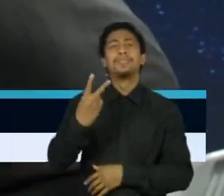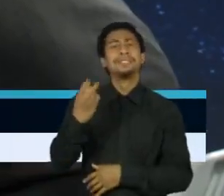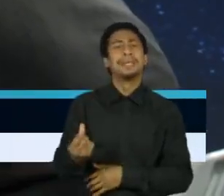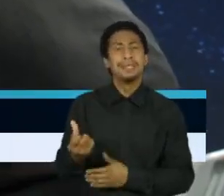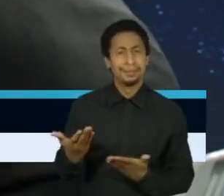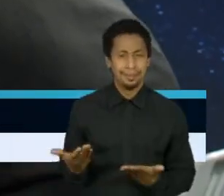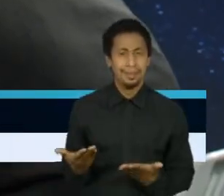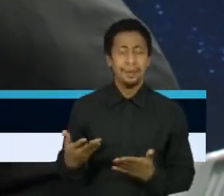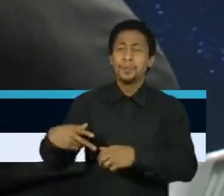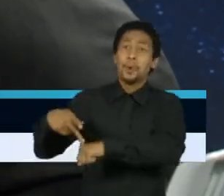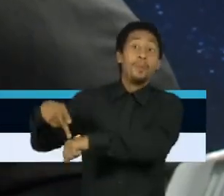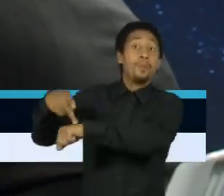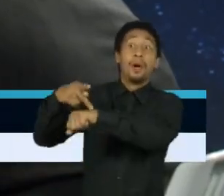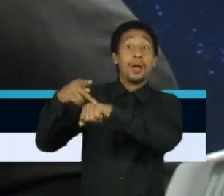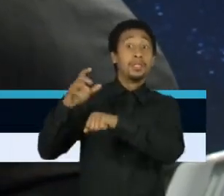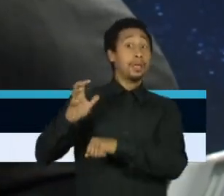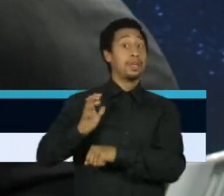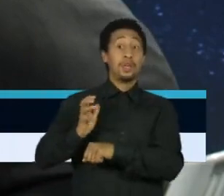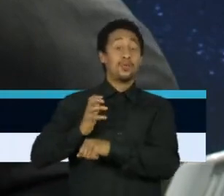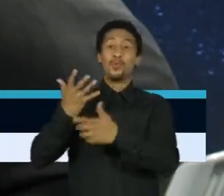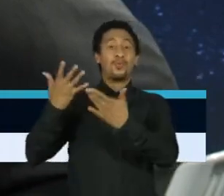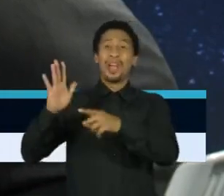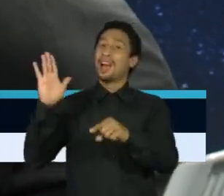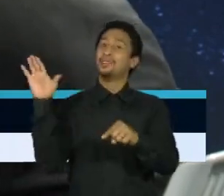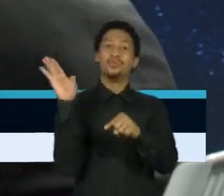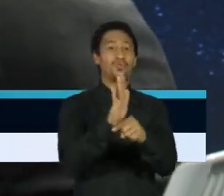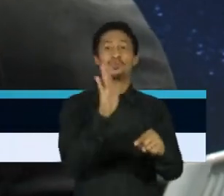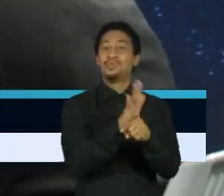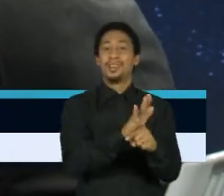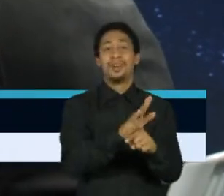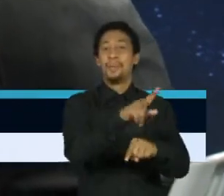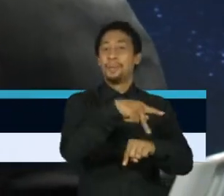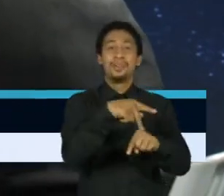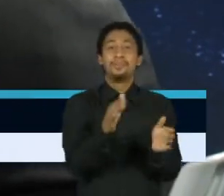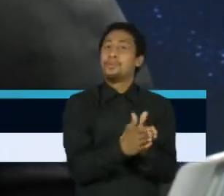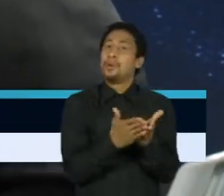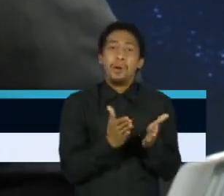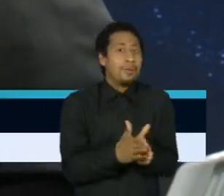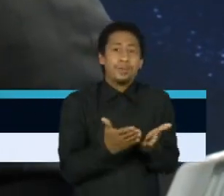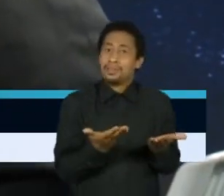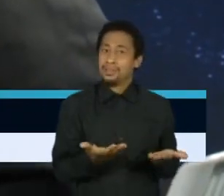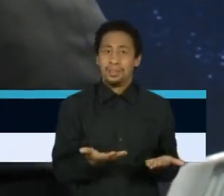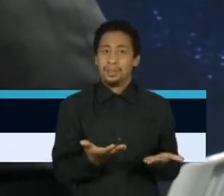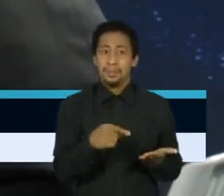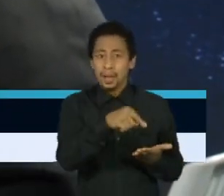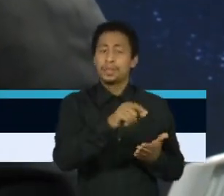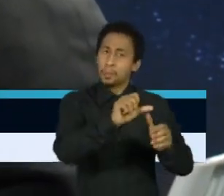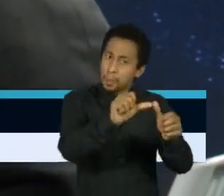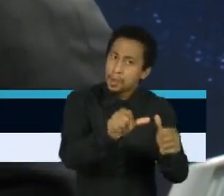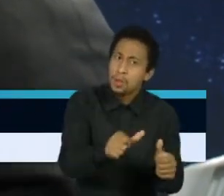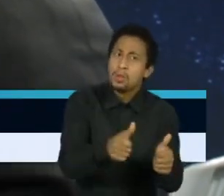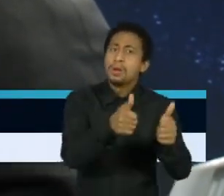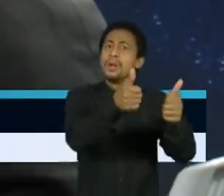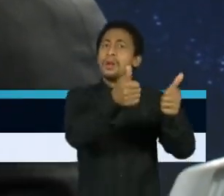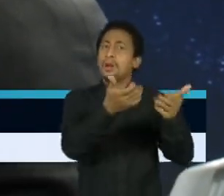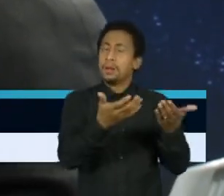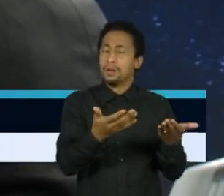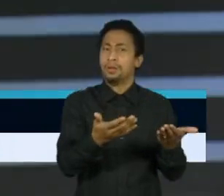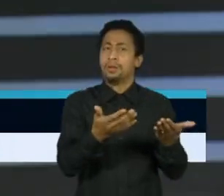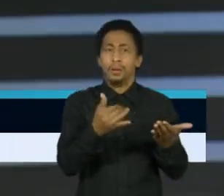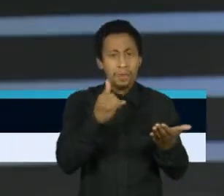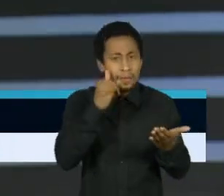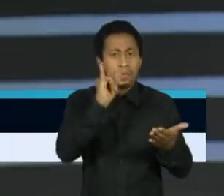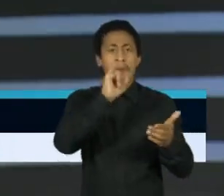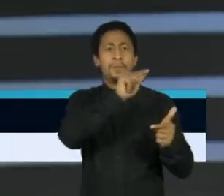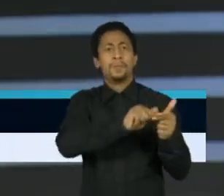não estão muito dispostos em ajudar os países em desenvolvimento a melhorar esses gráficos, esses